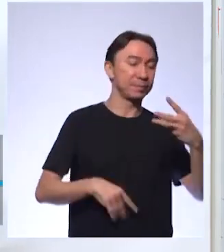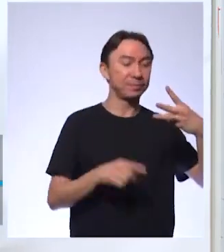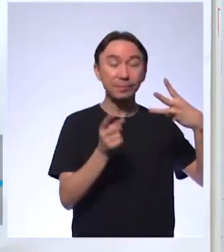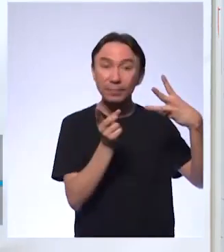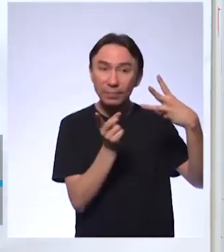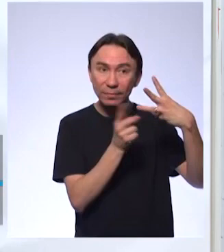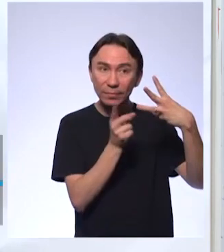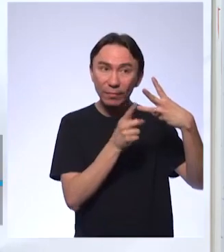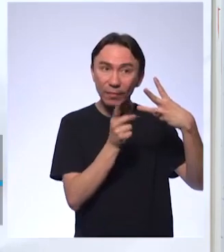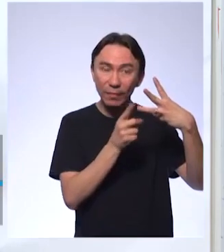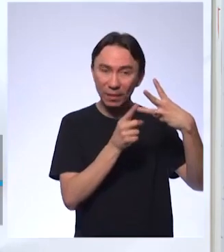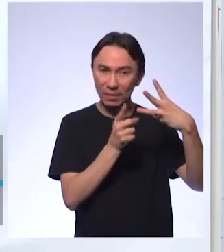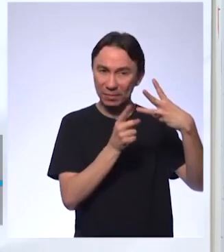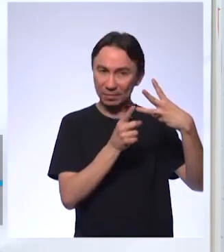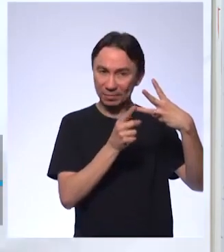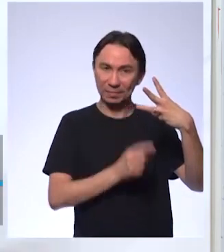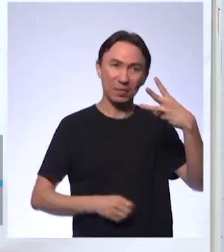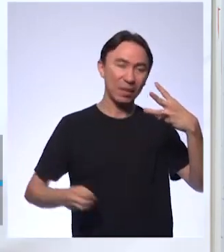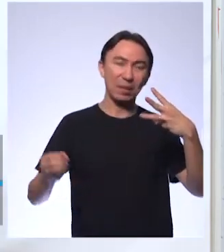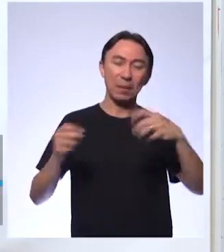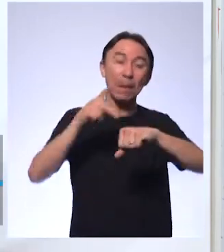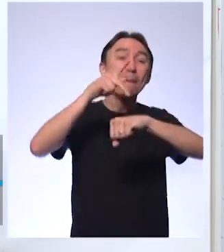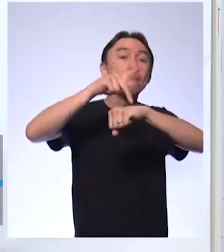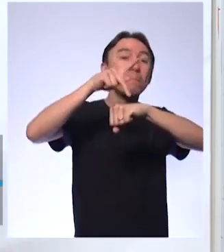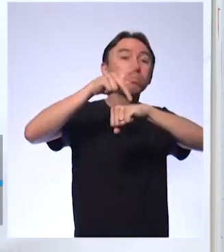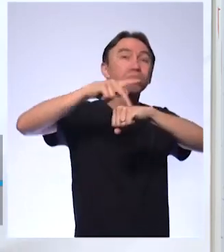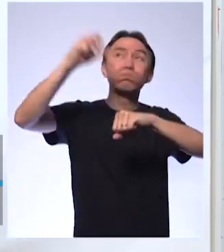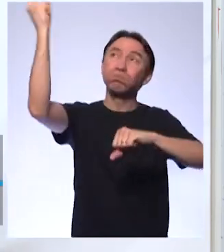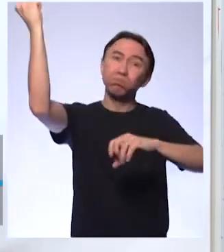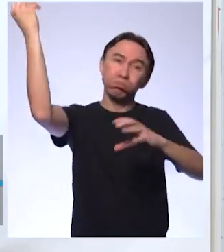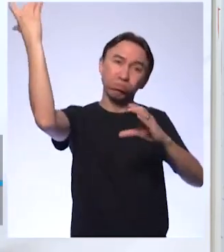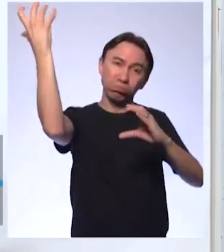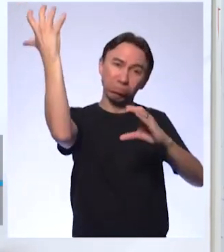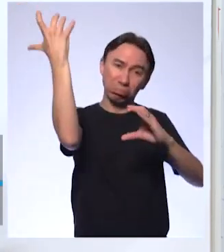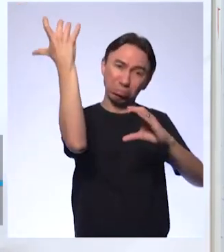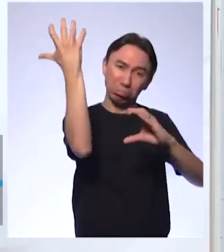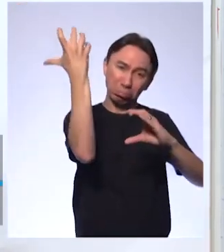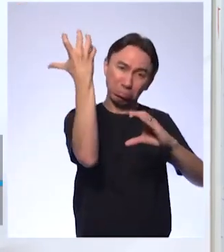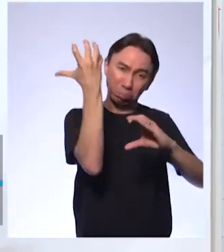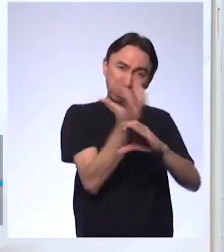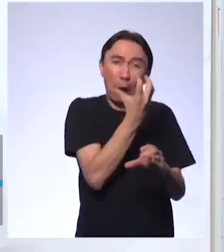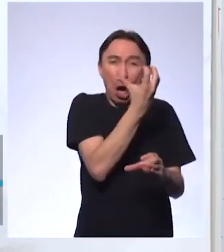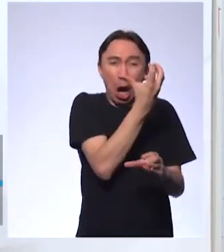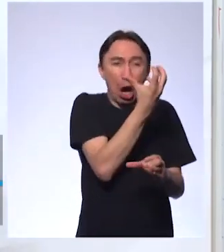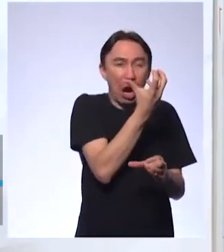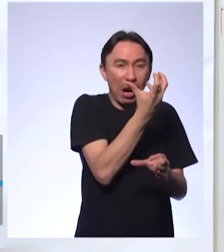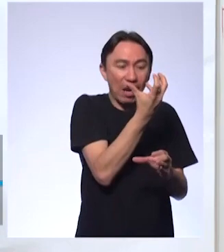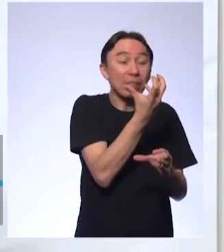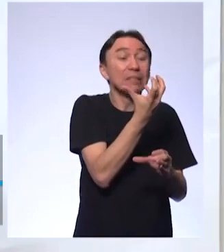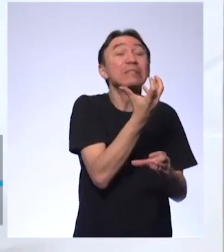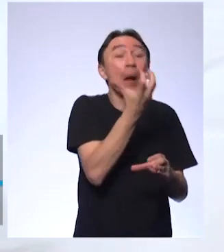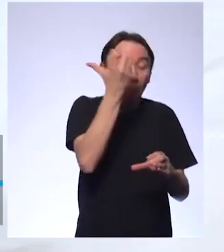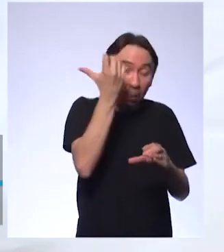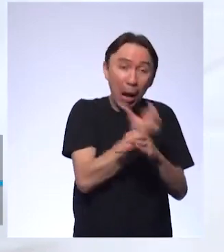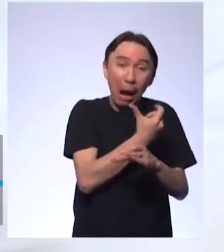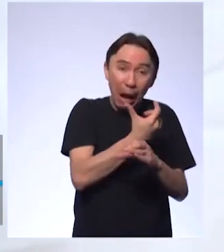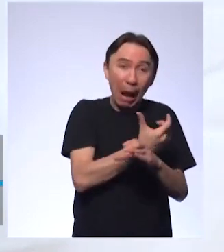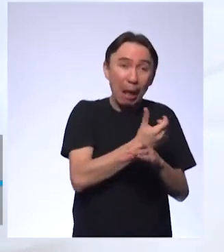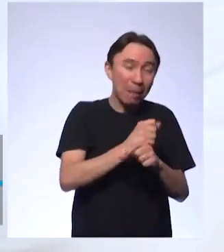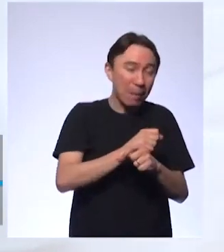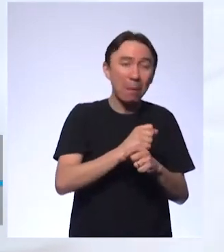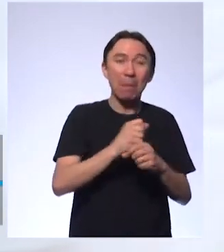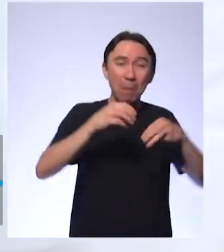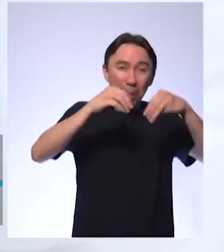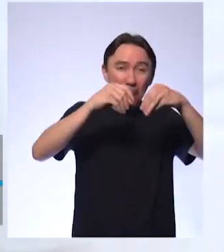cai, ele levanta uma poeira de um elemento químico que é muito específico. E você encontra as camadas que têm osso de dinossauro. E